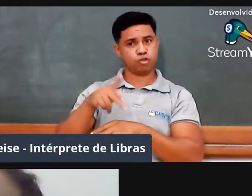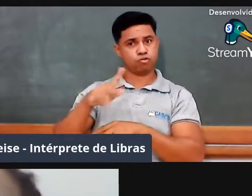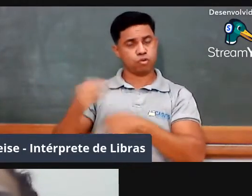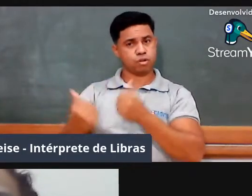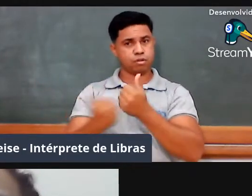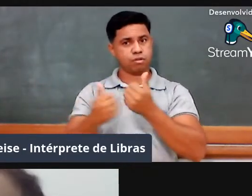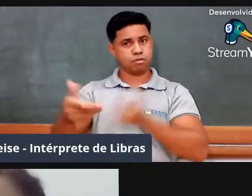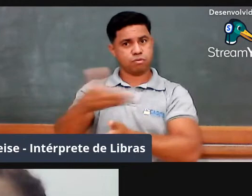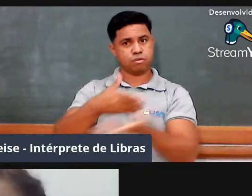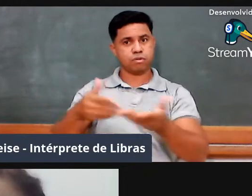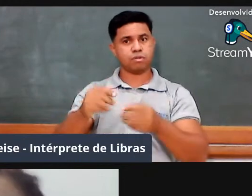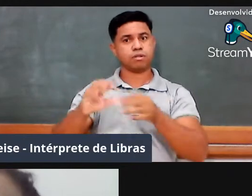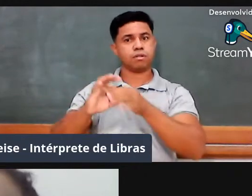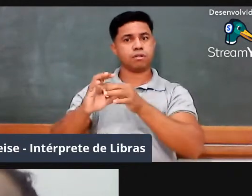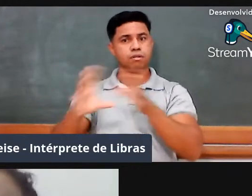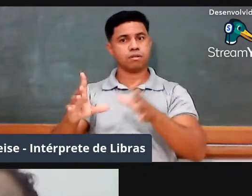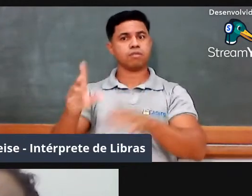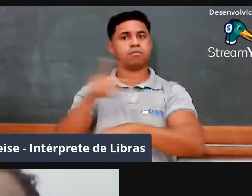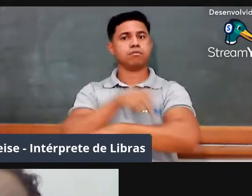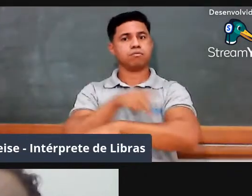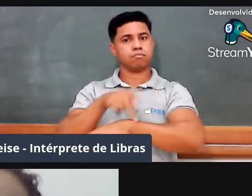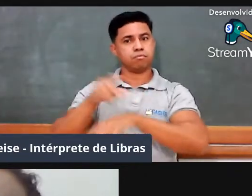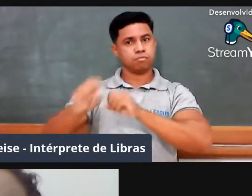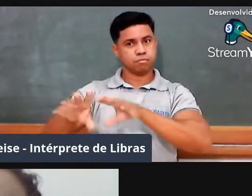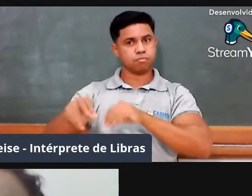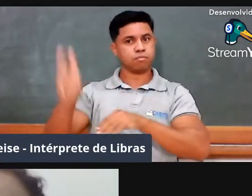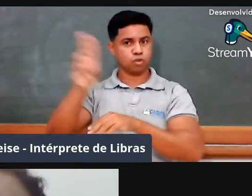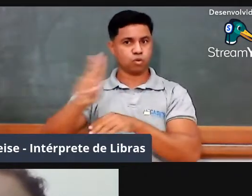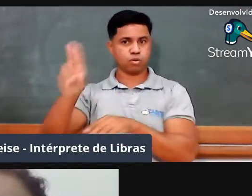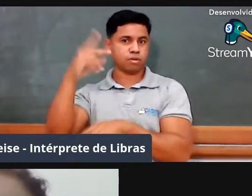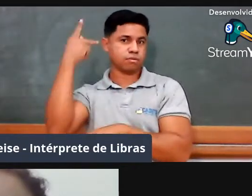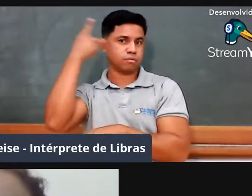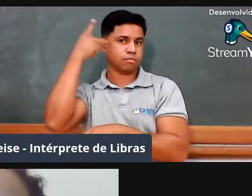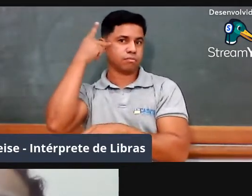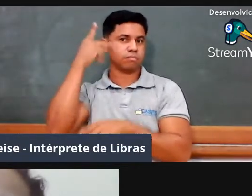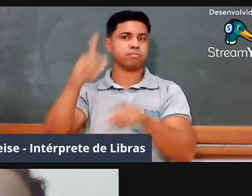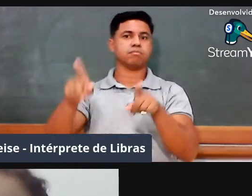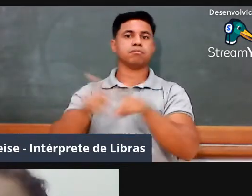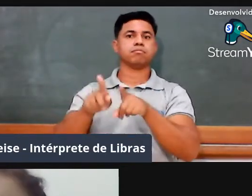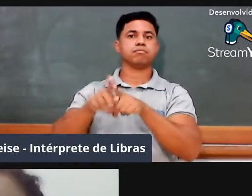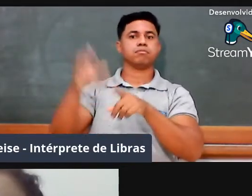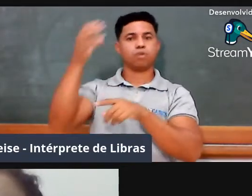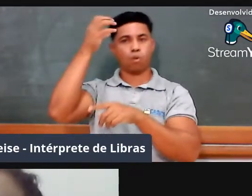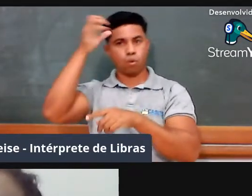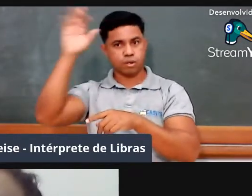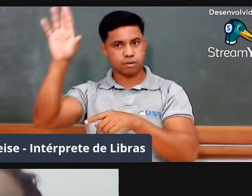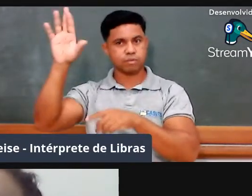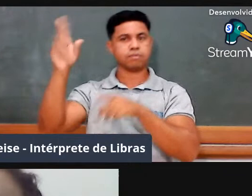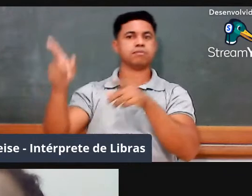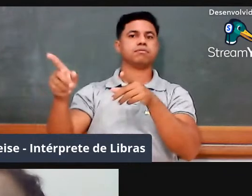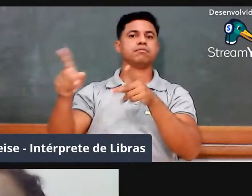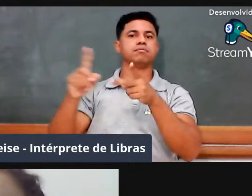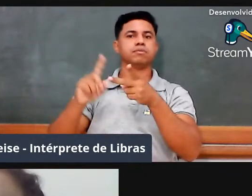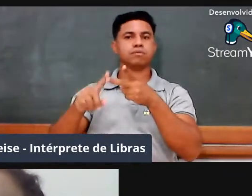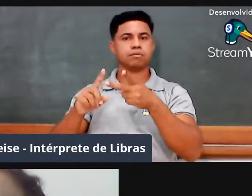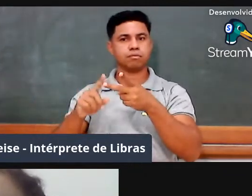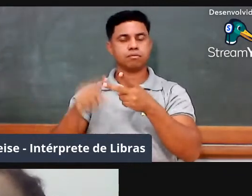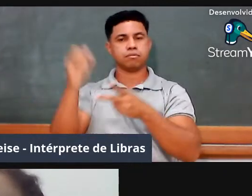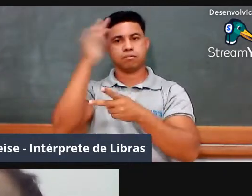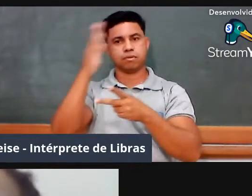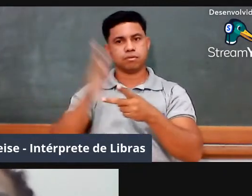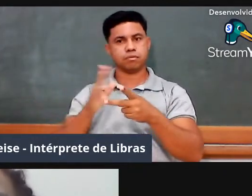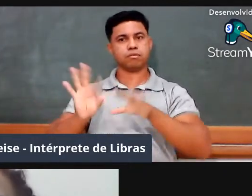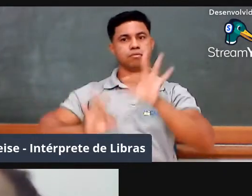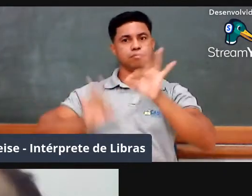livre docente pela Universidade Federal de São Paulo, e coordenador, pelo lado brasileiro, do Projeto de